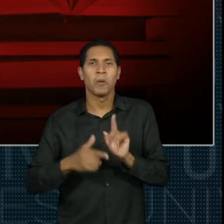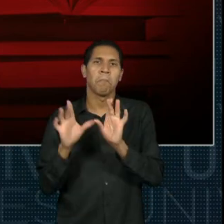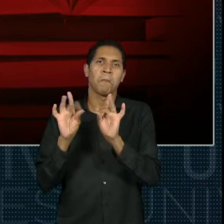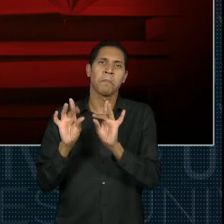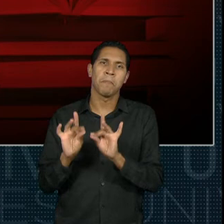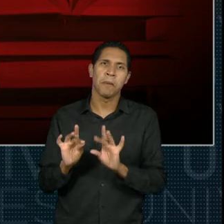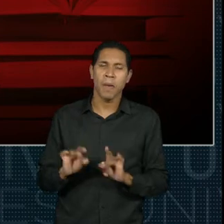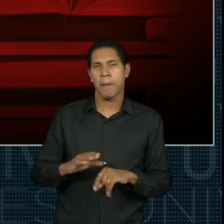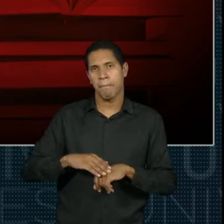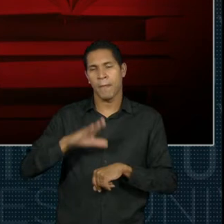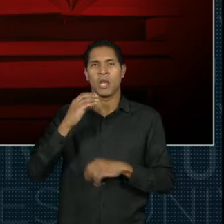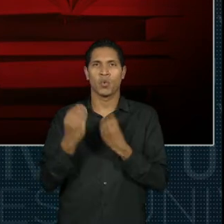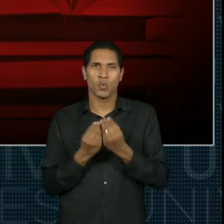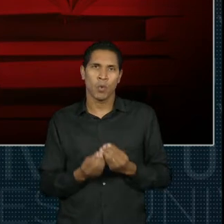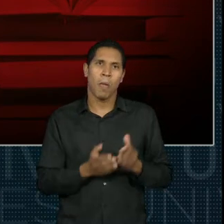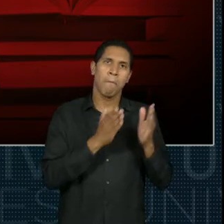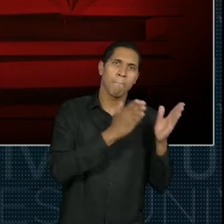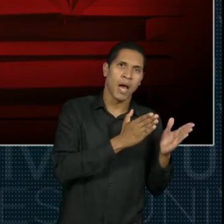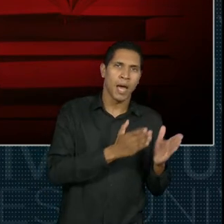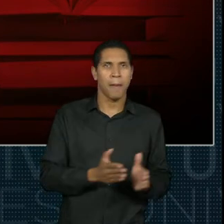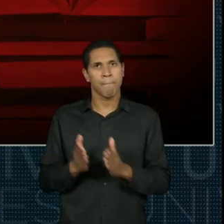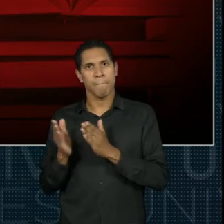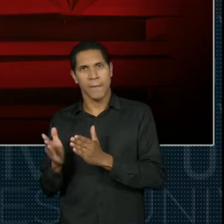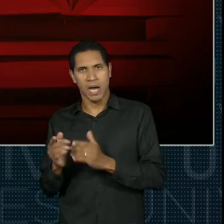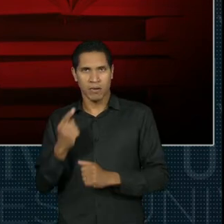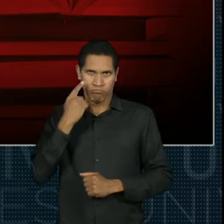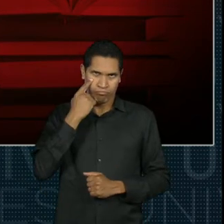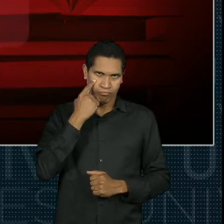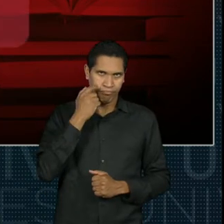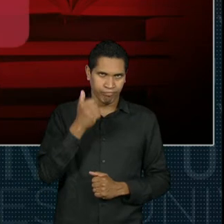uma dessas duas modalidades que eu apresentei. Certo?